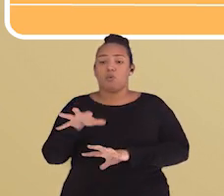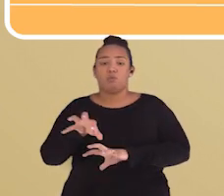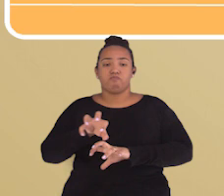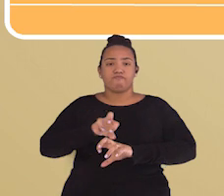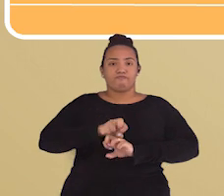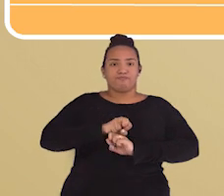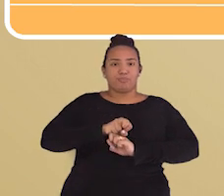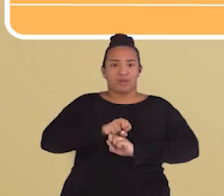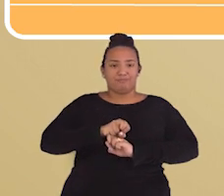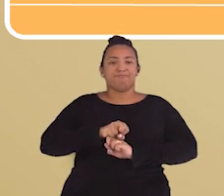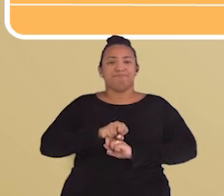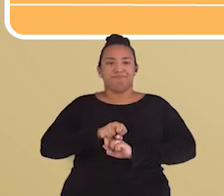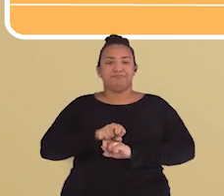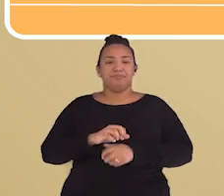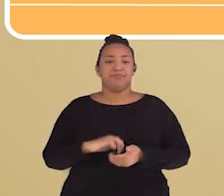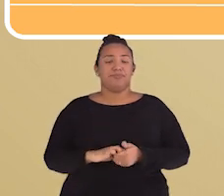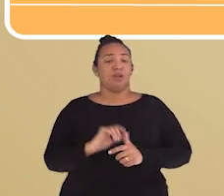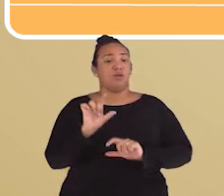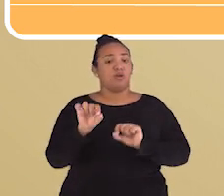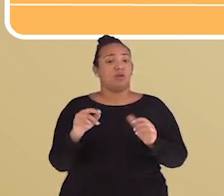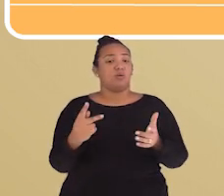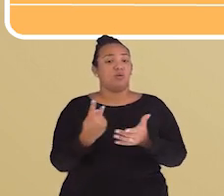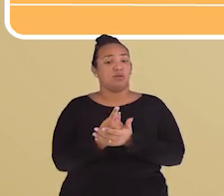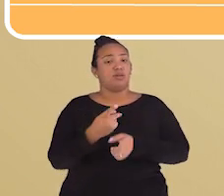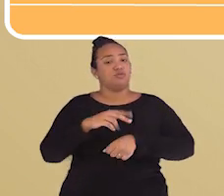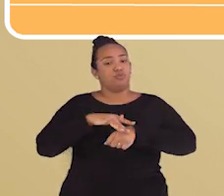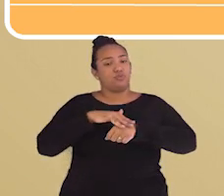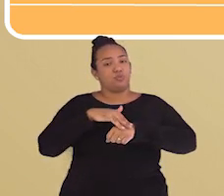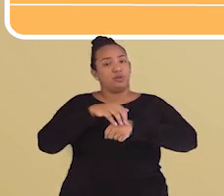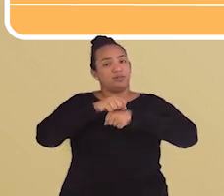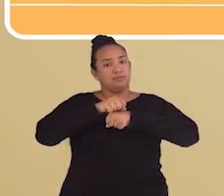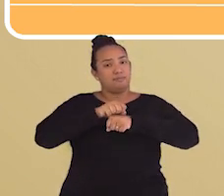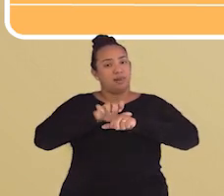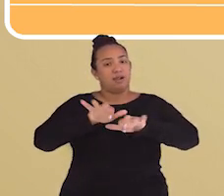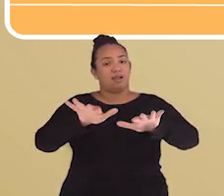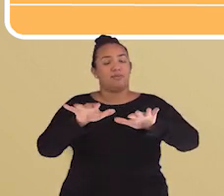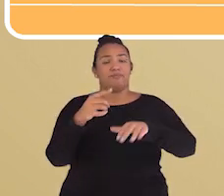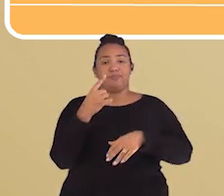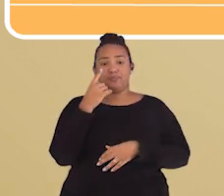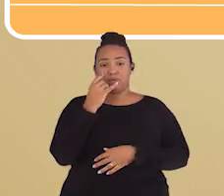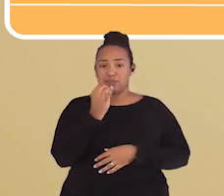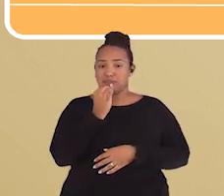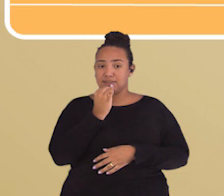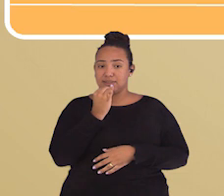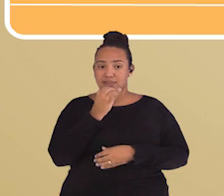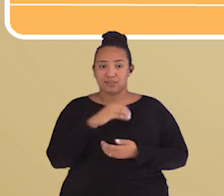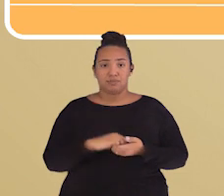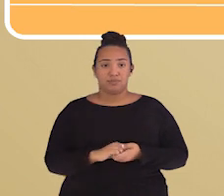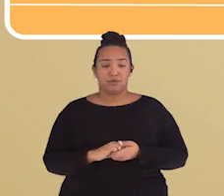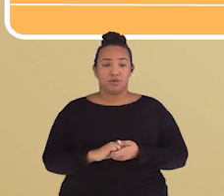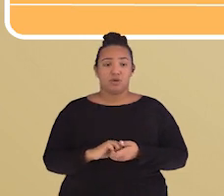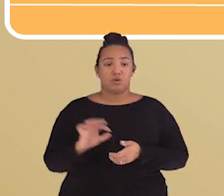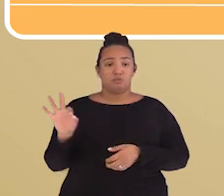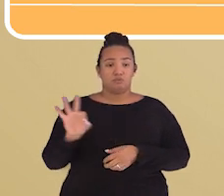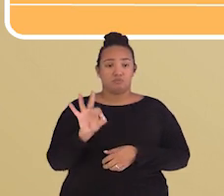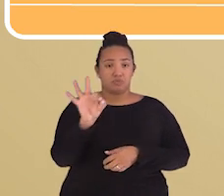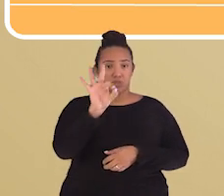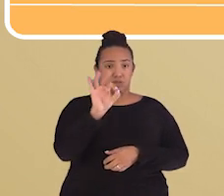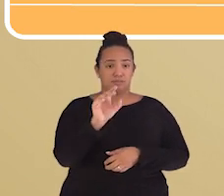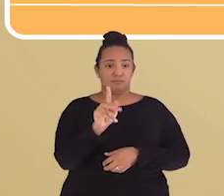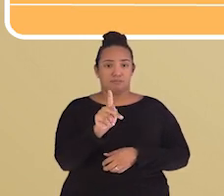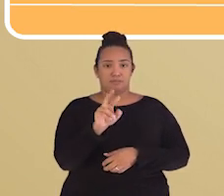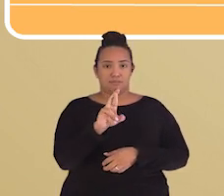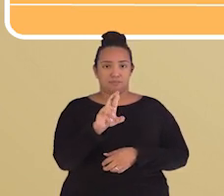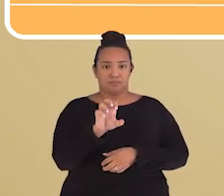seus hospedeiros, e assim causando transmissão de doenças. Dois exemplos são o mosquito prego,